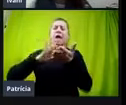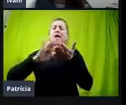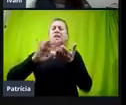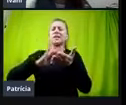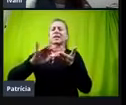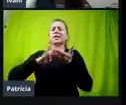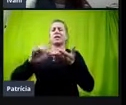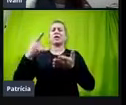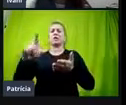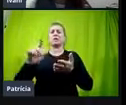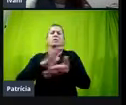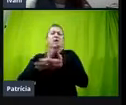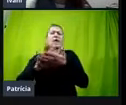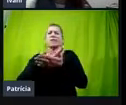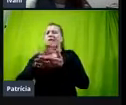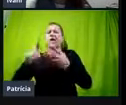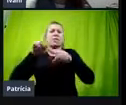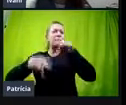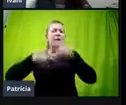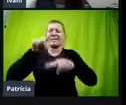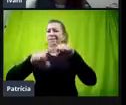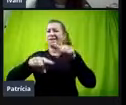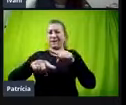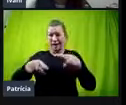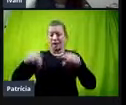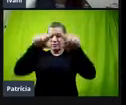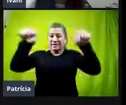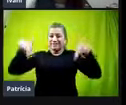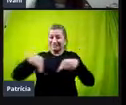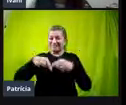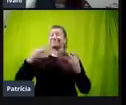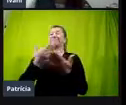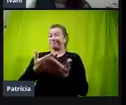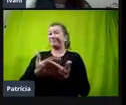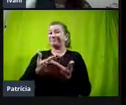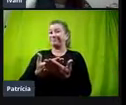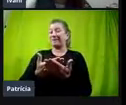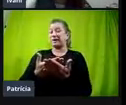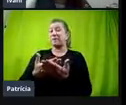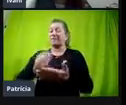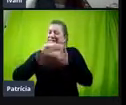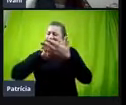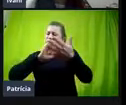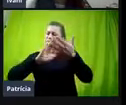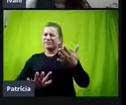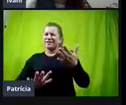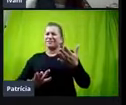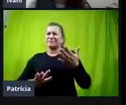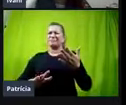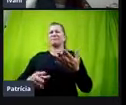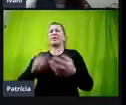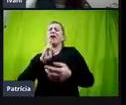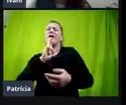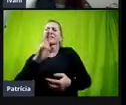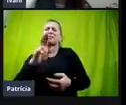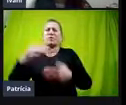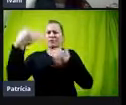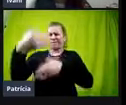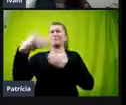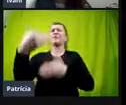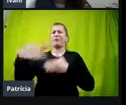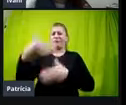recebe nenhum material no braile, na sala de aula, para fazer as atividades, para responder uma prova,